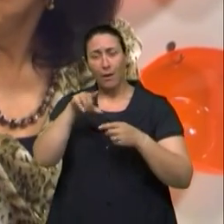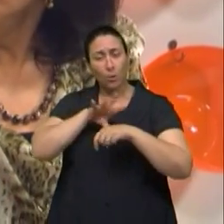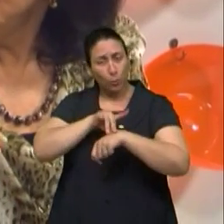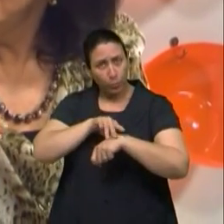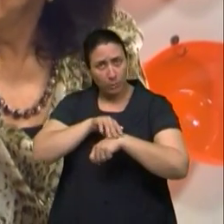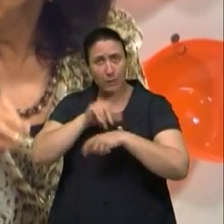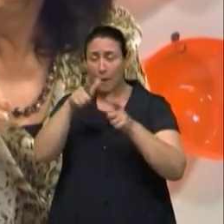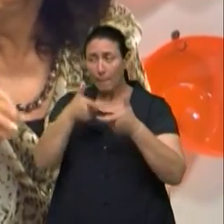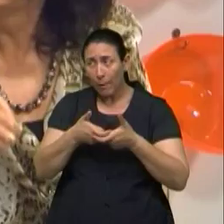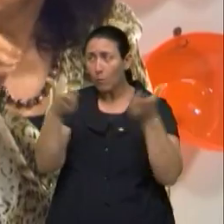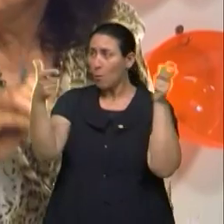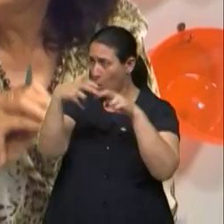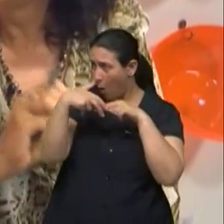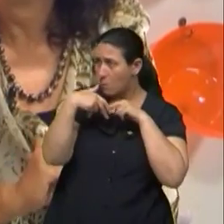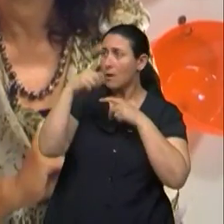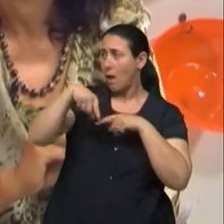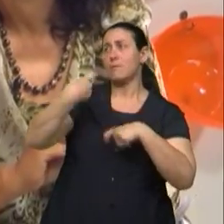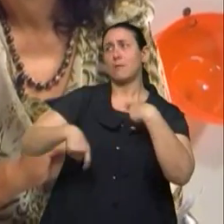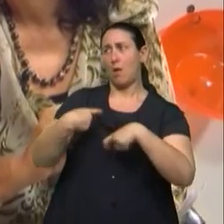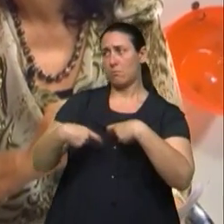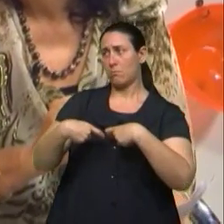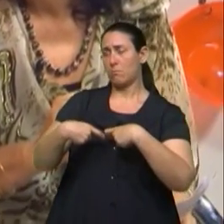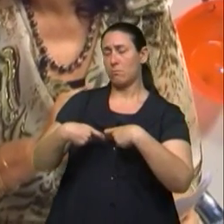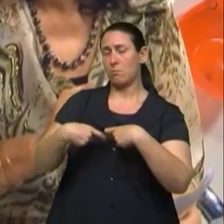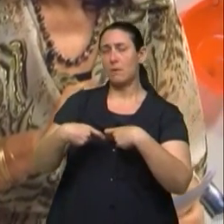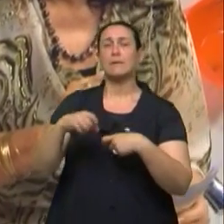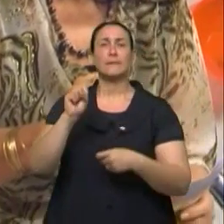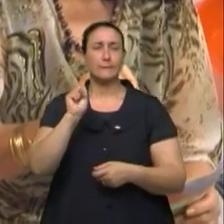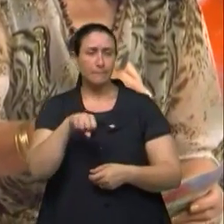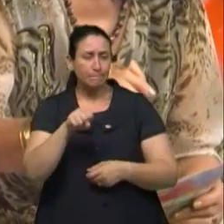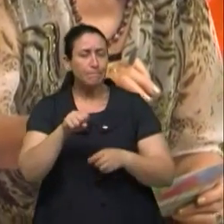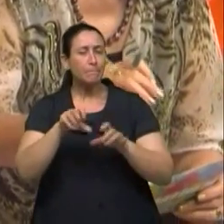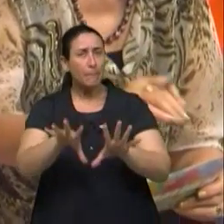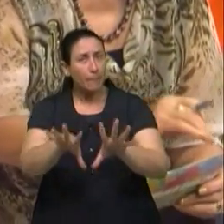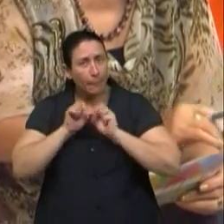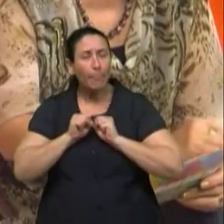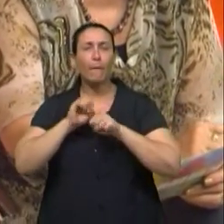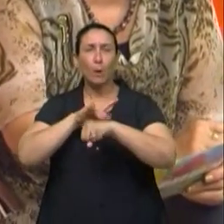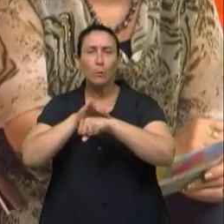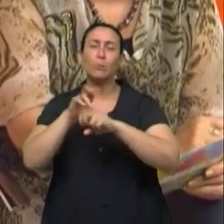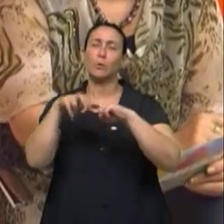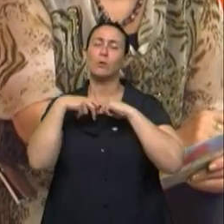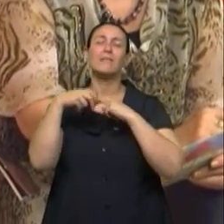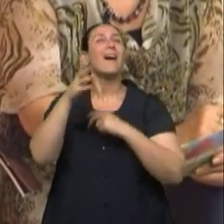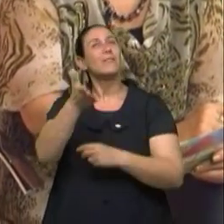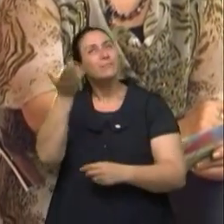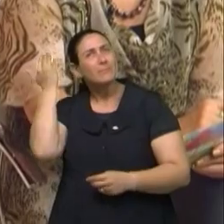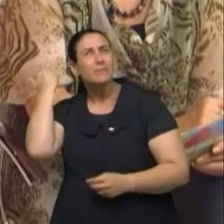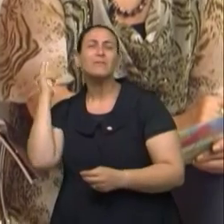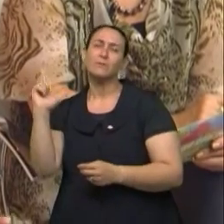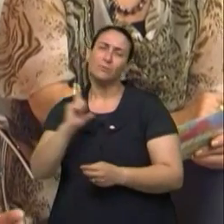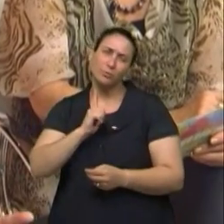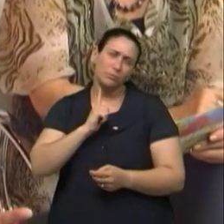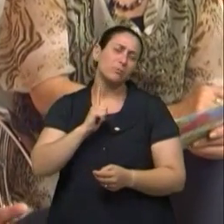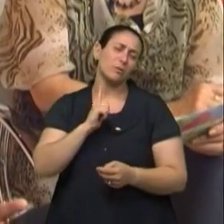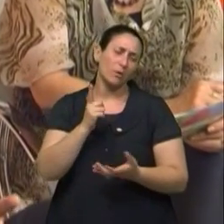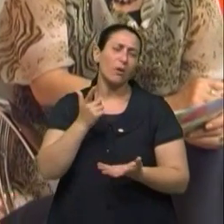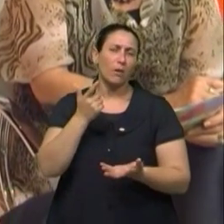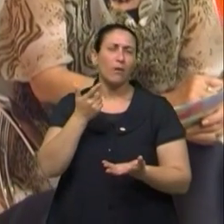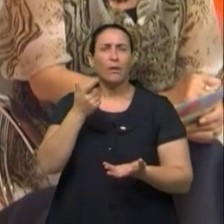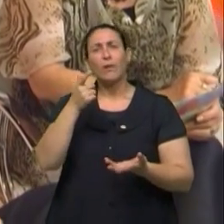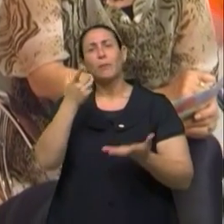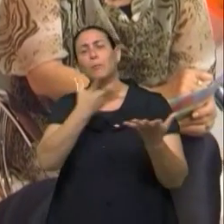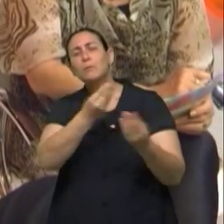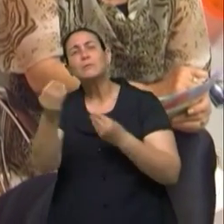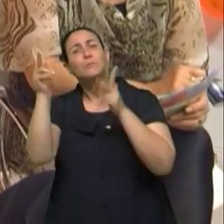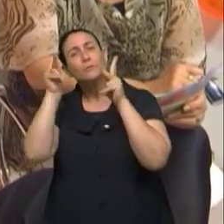a maioria é via relação sexual. É via relação sexual. Antigamente a gente tinha um número alto